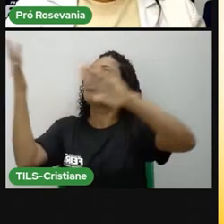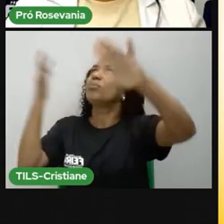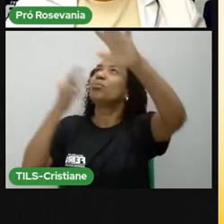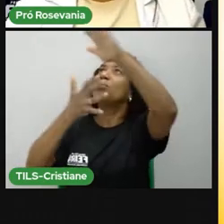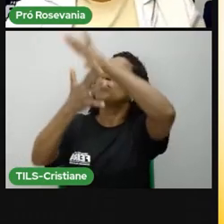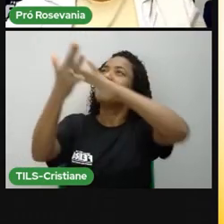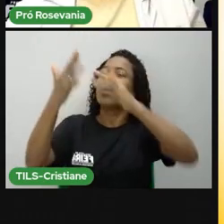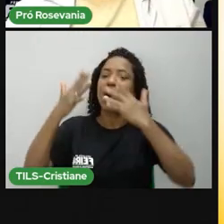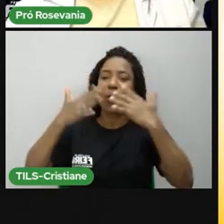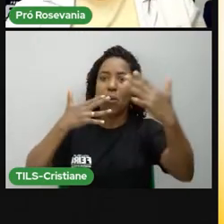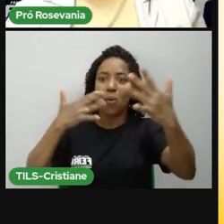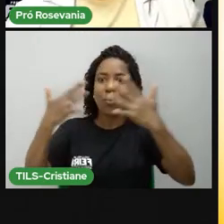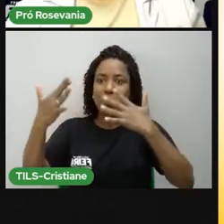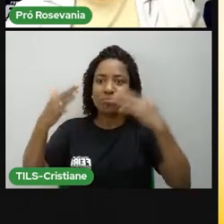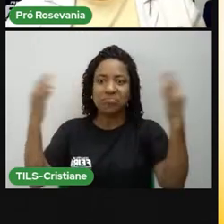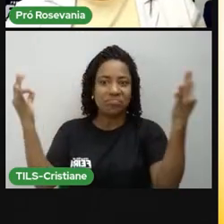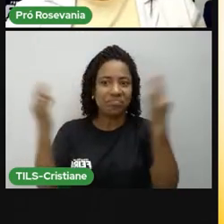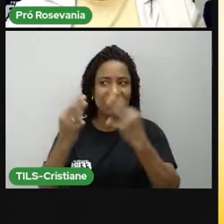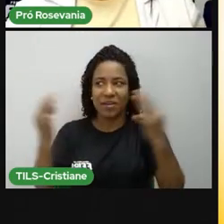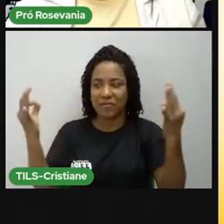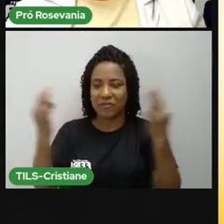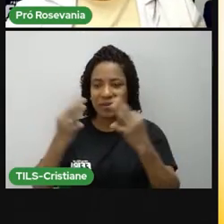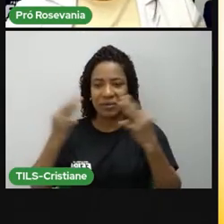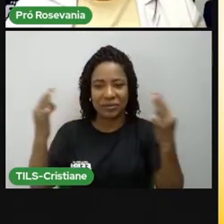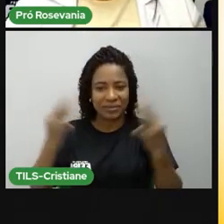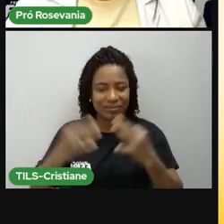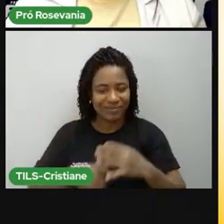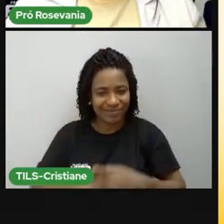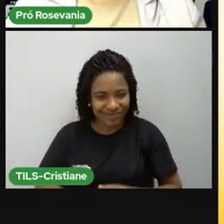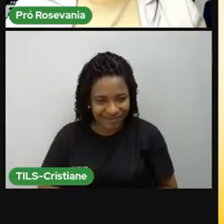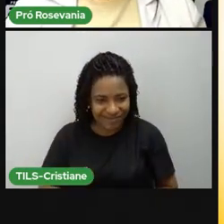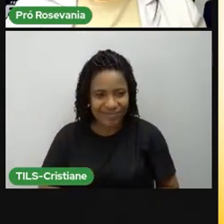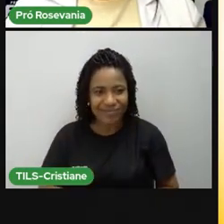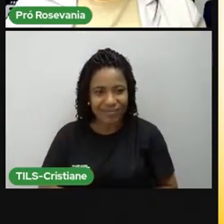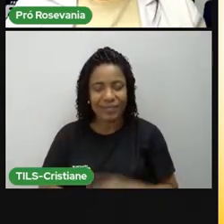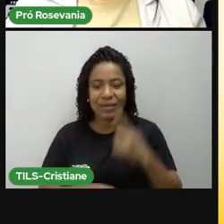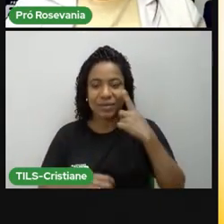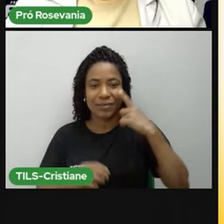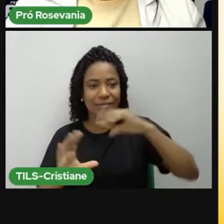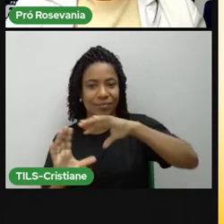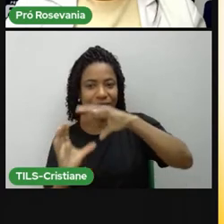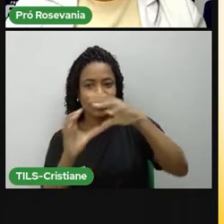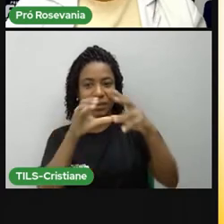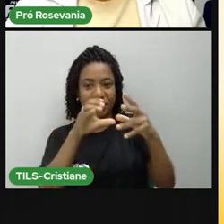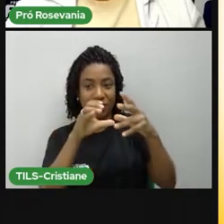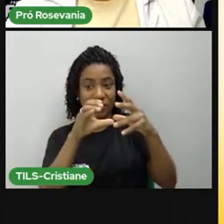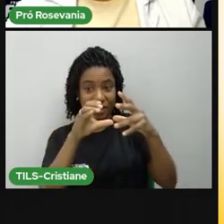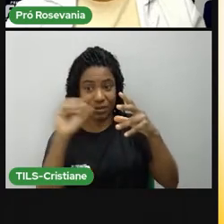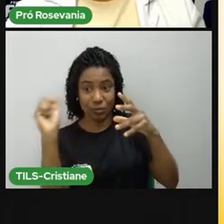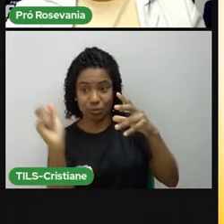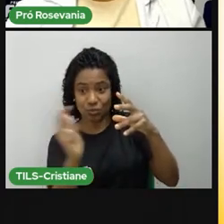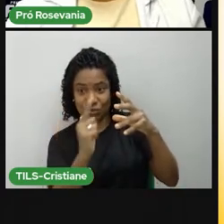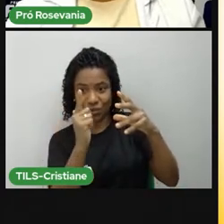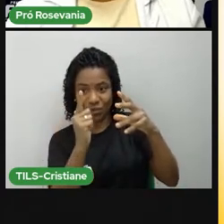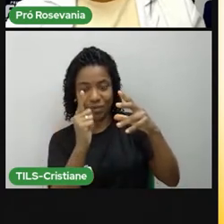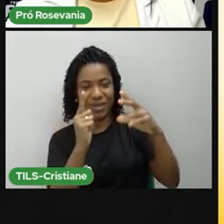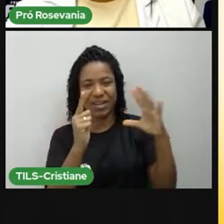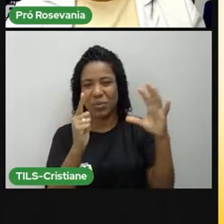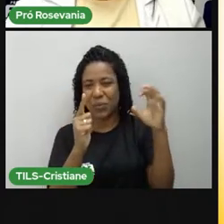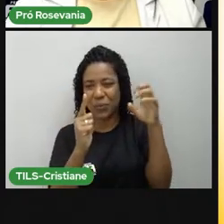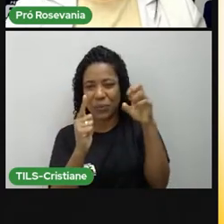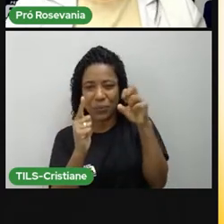divina das coisas. Então é o contrário. Perceba aqui, totalmente iluminado, aqui ficou